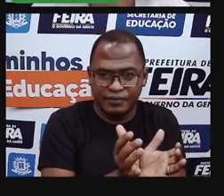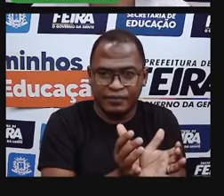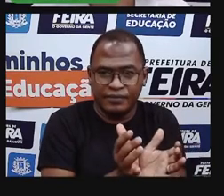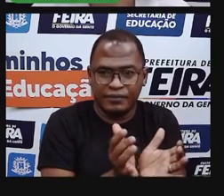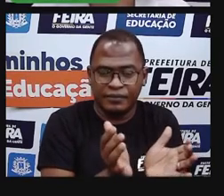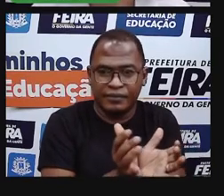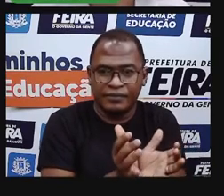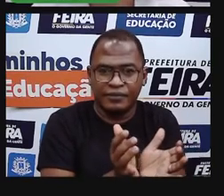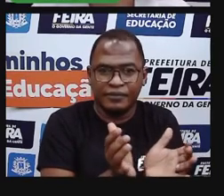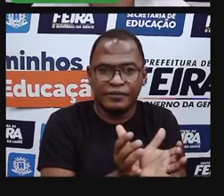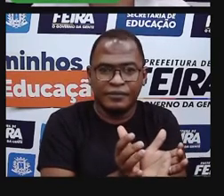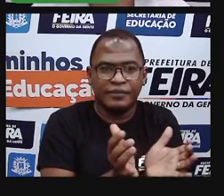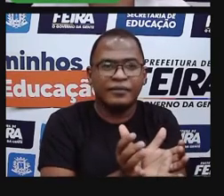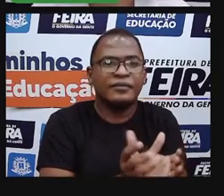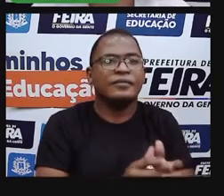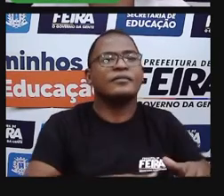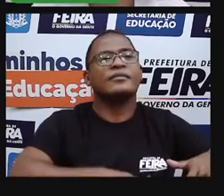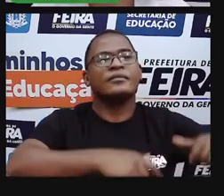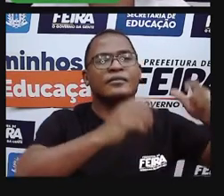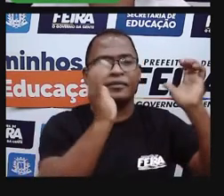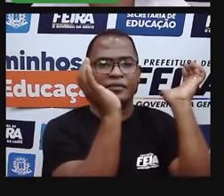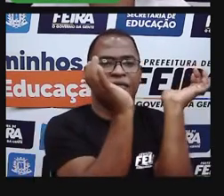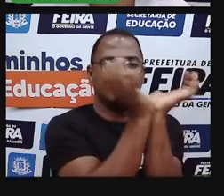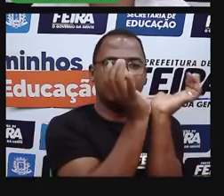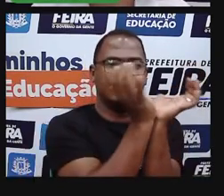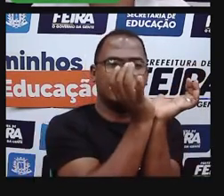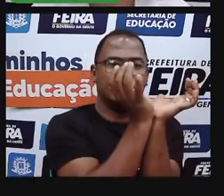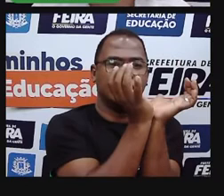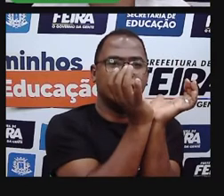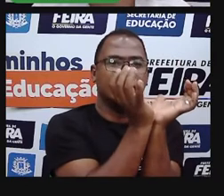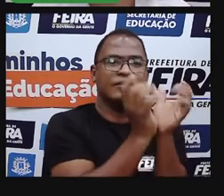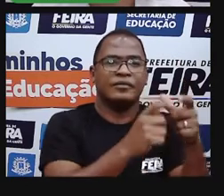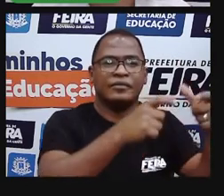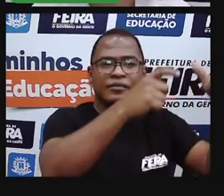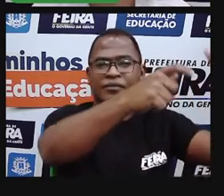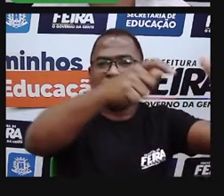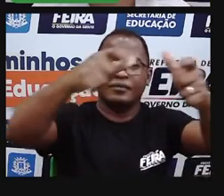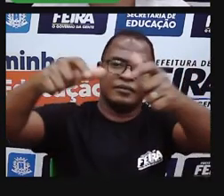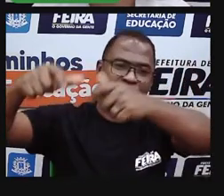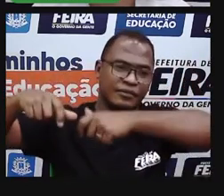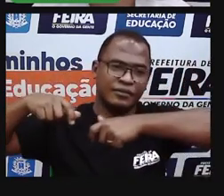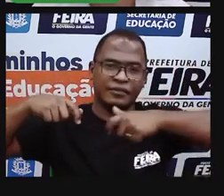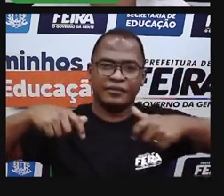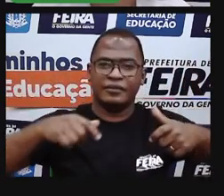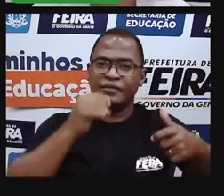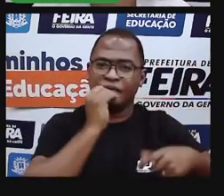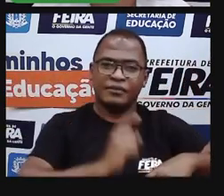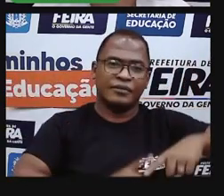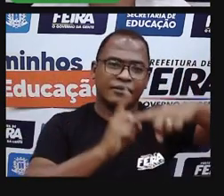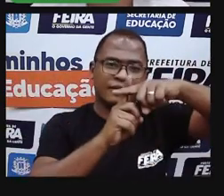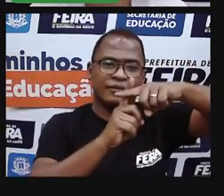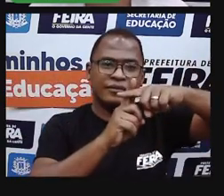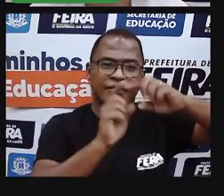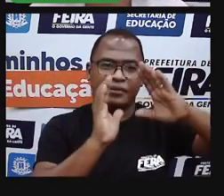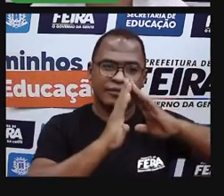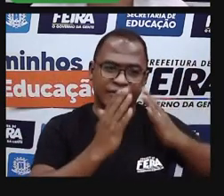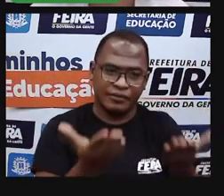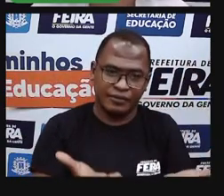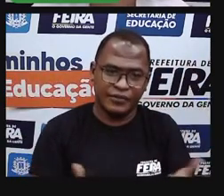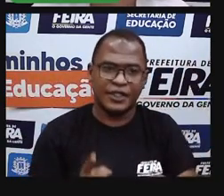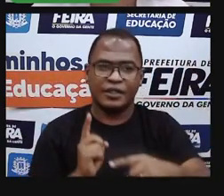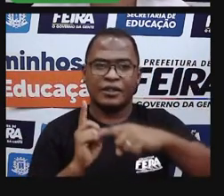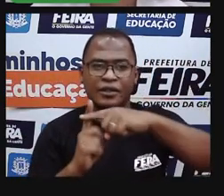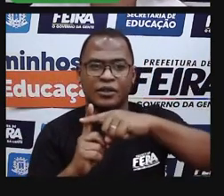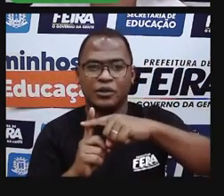muitos bairros. Olha só, igrejas, hospitais,